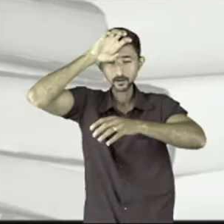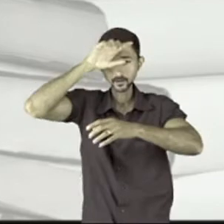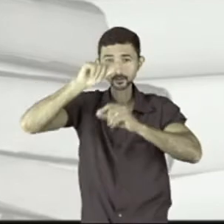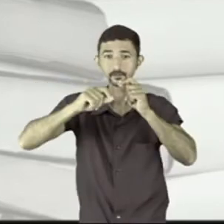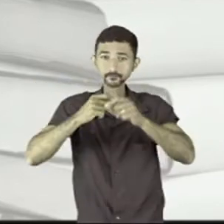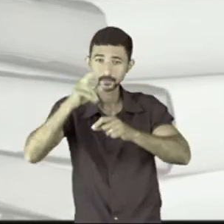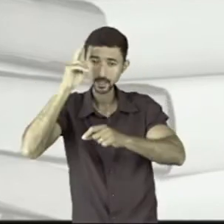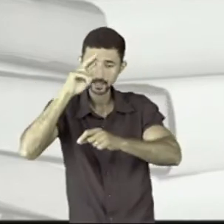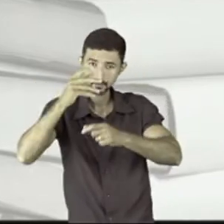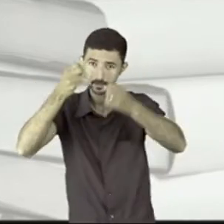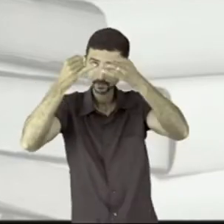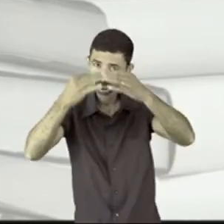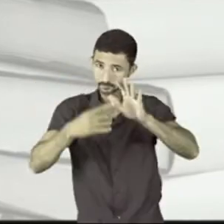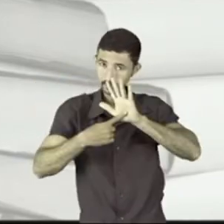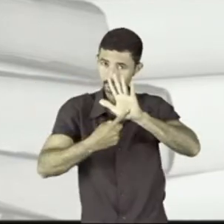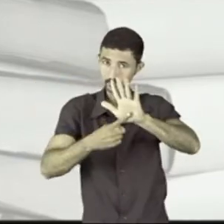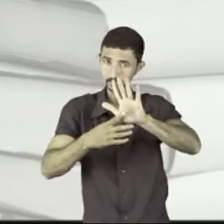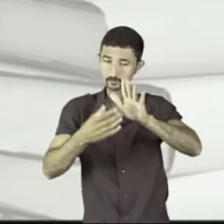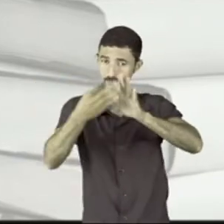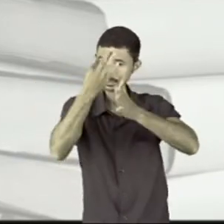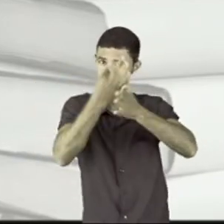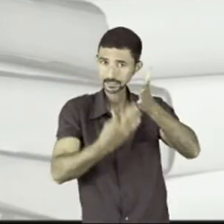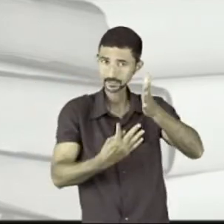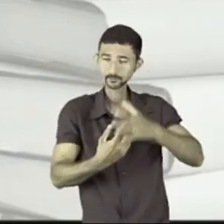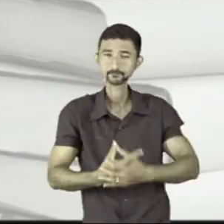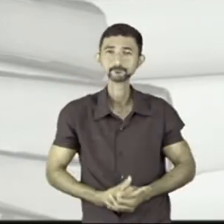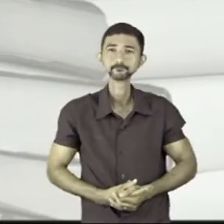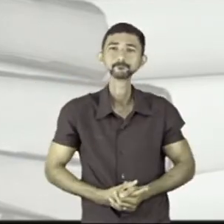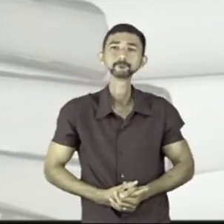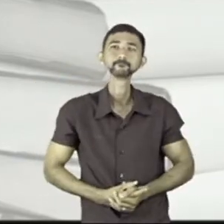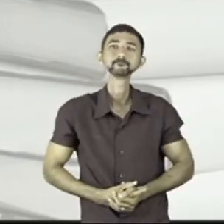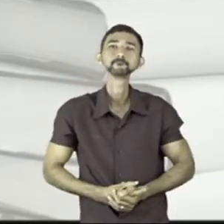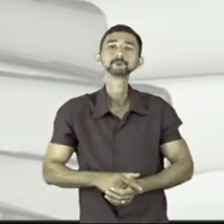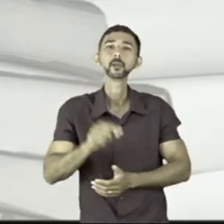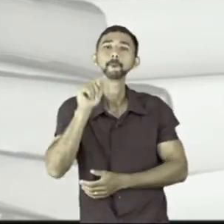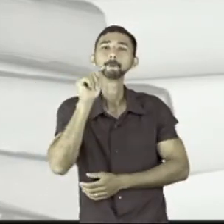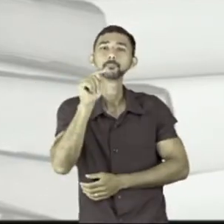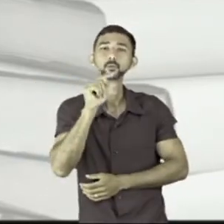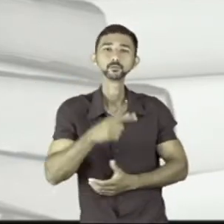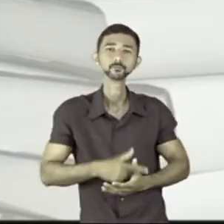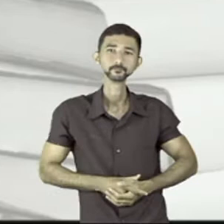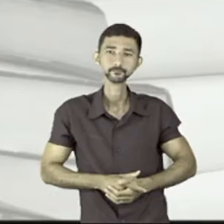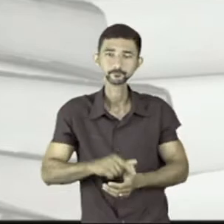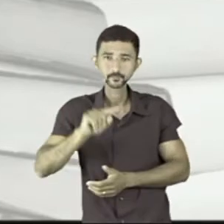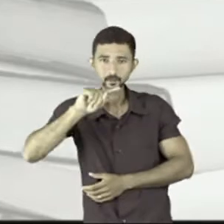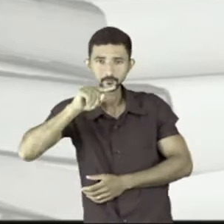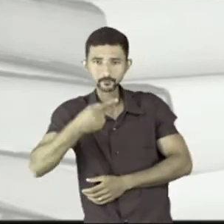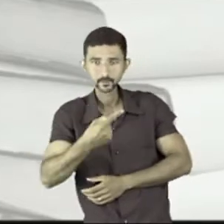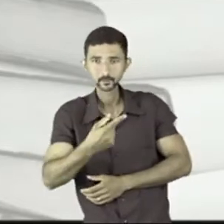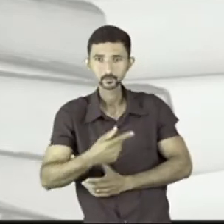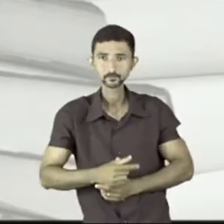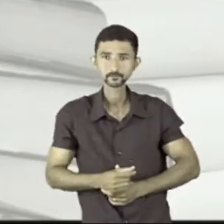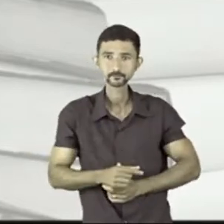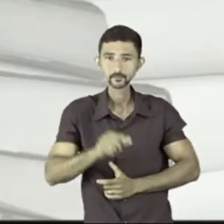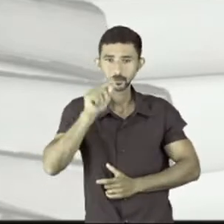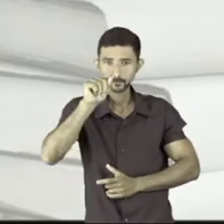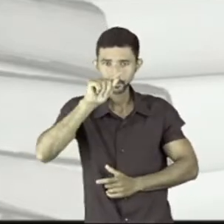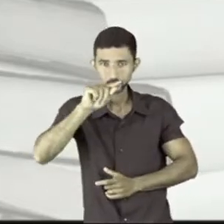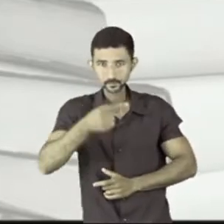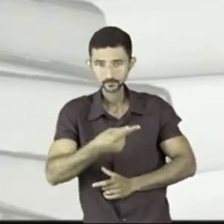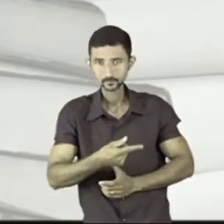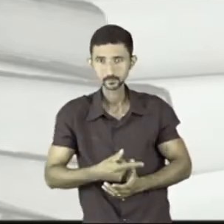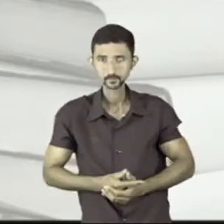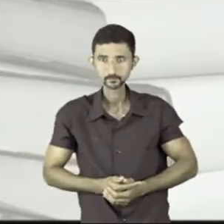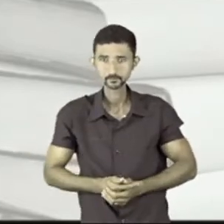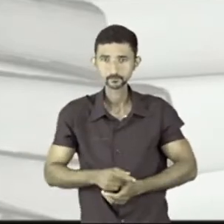lembrar deles quando eu apresentá-los no texto para você. O ponto, a vírgula, o ponto e